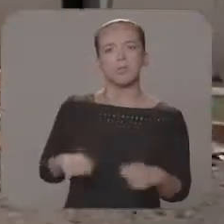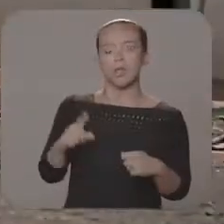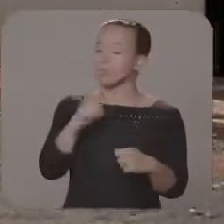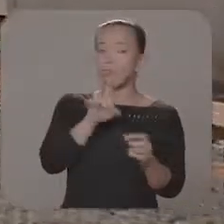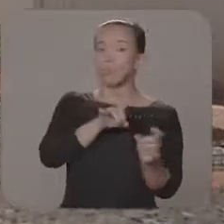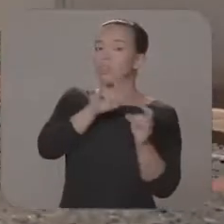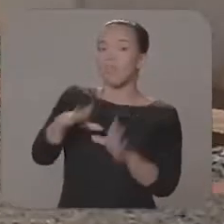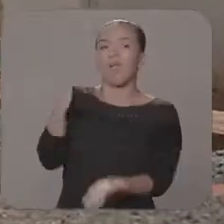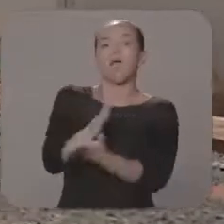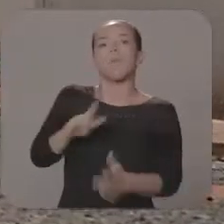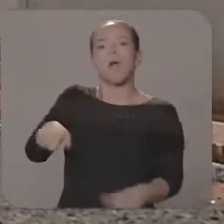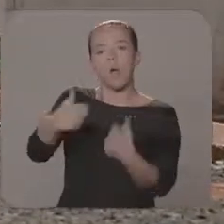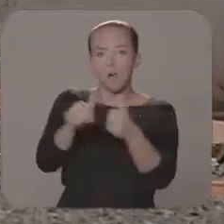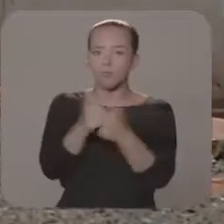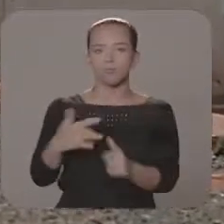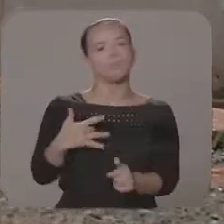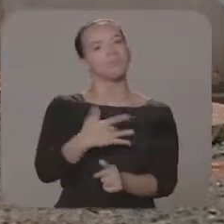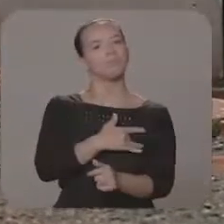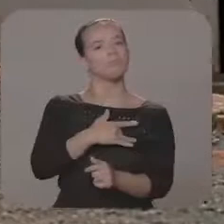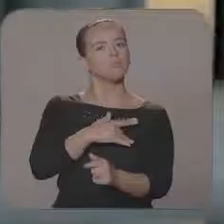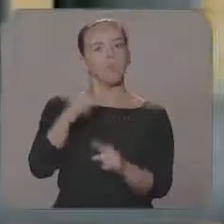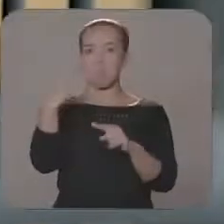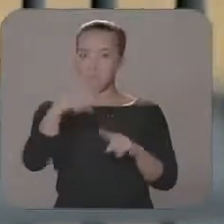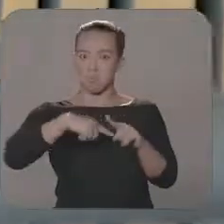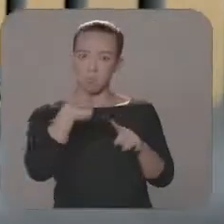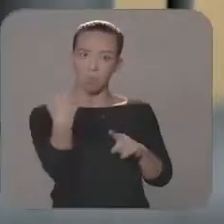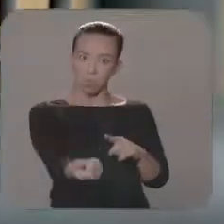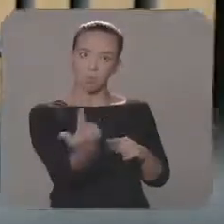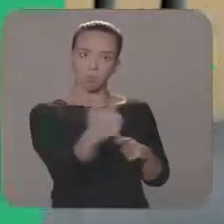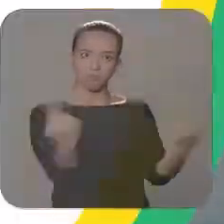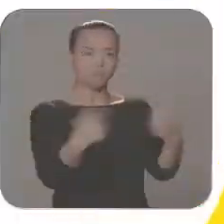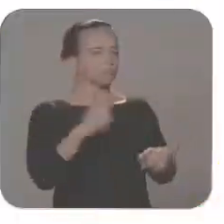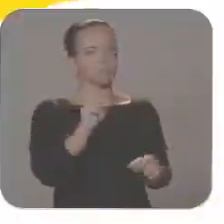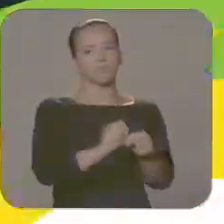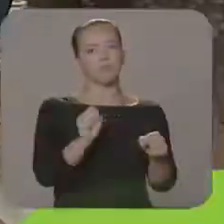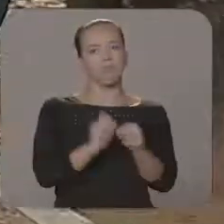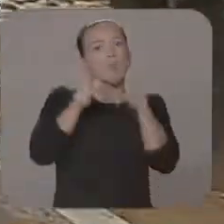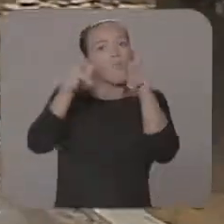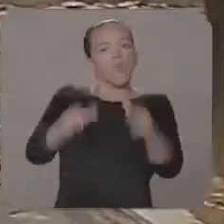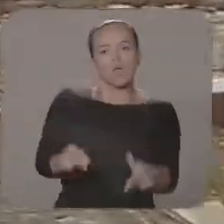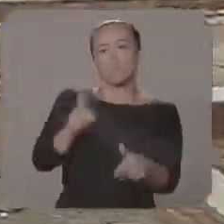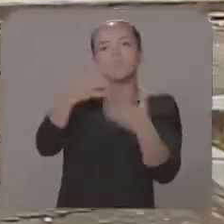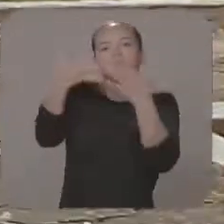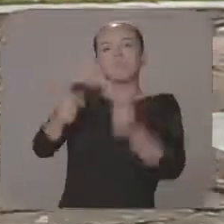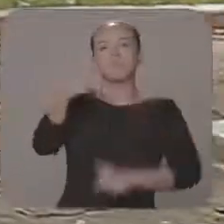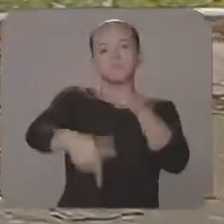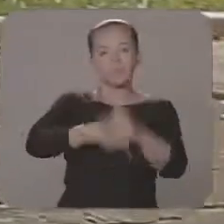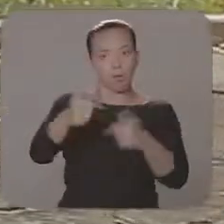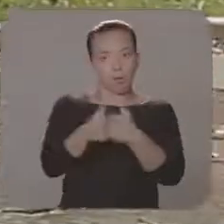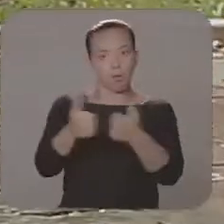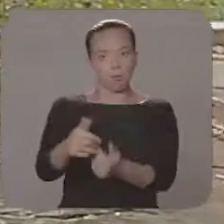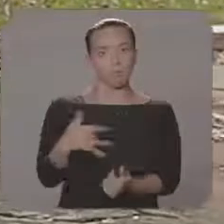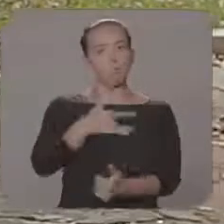está em fase de 60% a 70% já concluído das obras, que será entregue no ano que vem. Agora, todas as delegacias de Mato